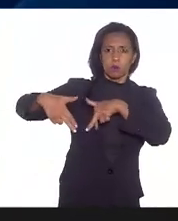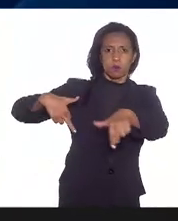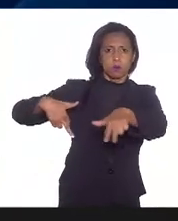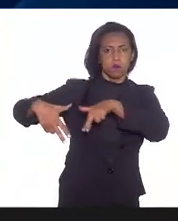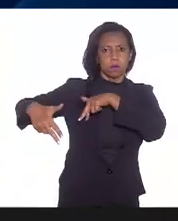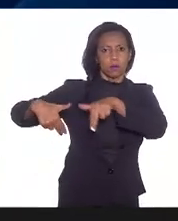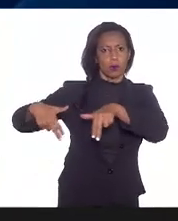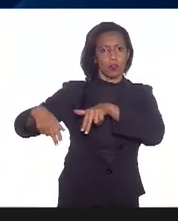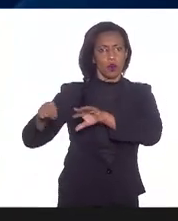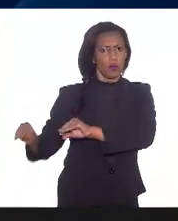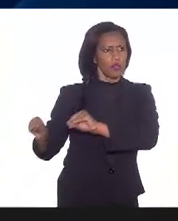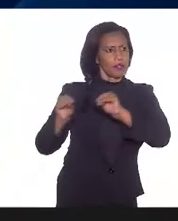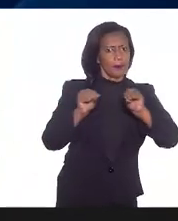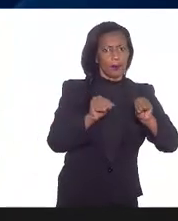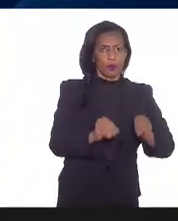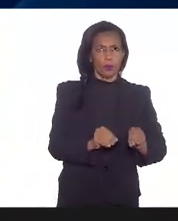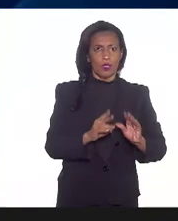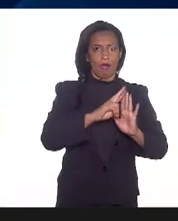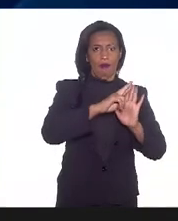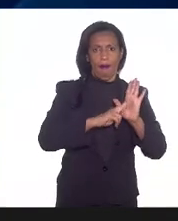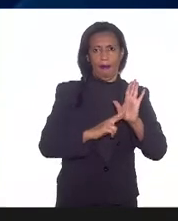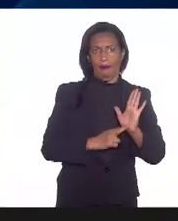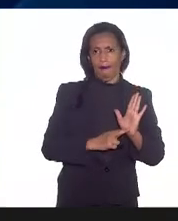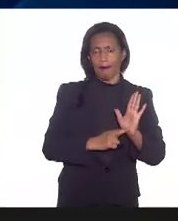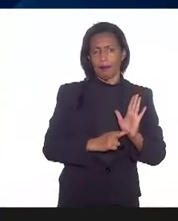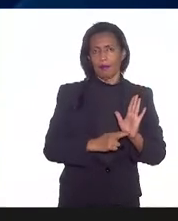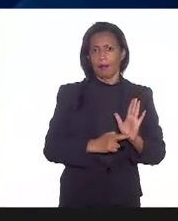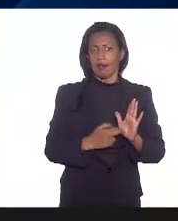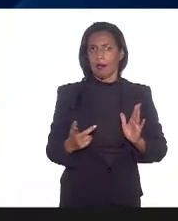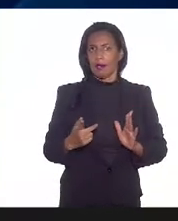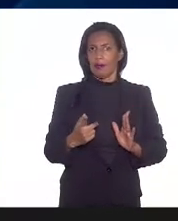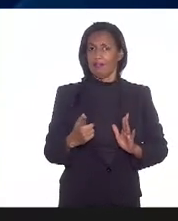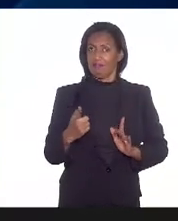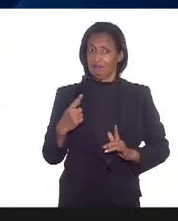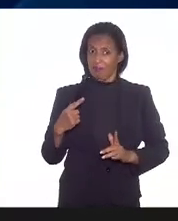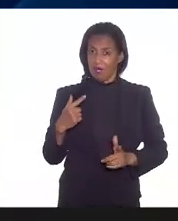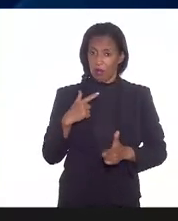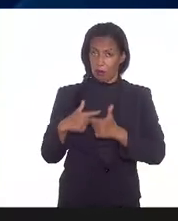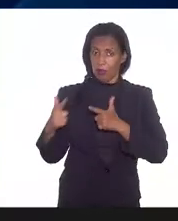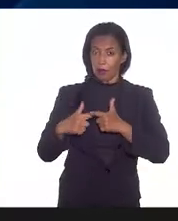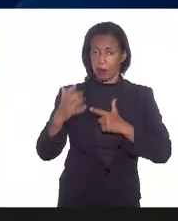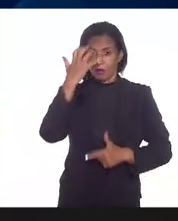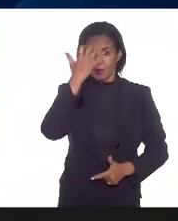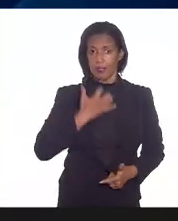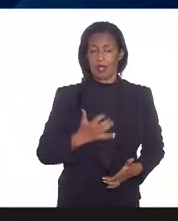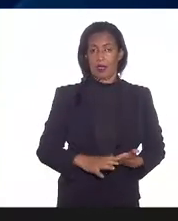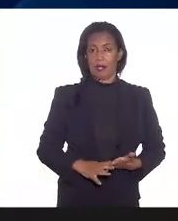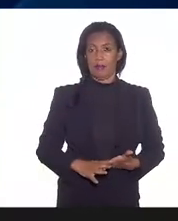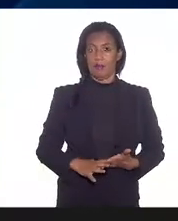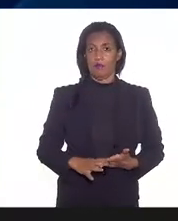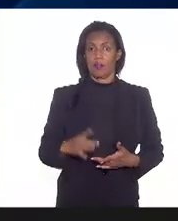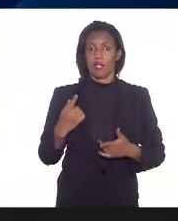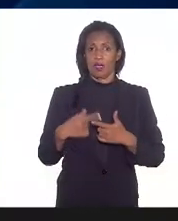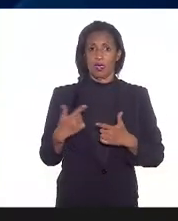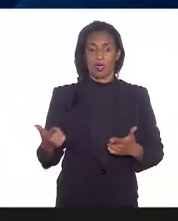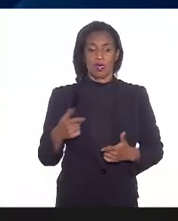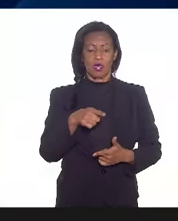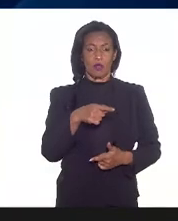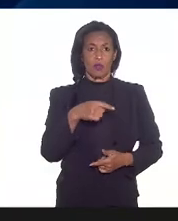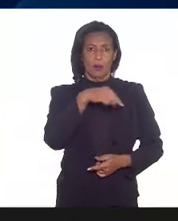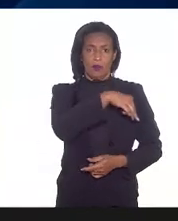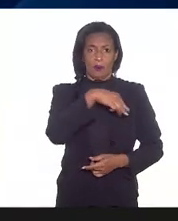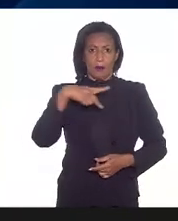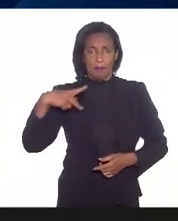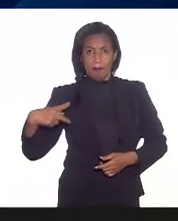mudar a regra do jogo eu acho que é um grande risco e que essas recomendações do Ministério